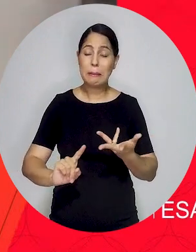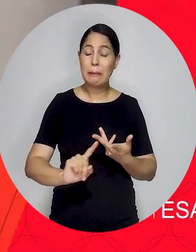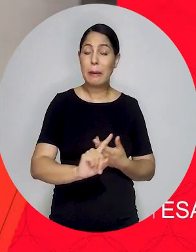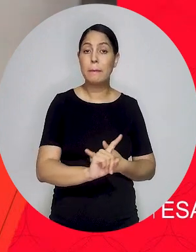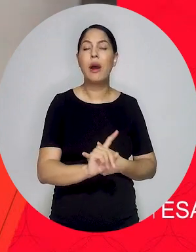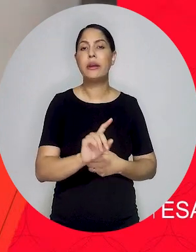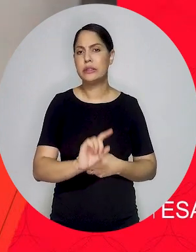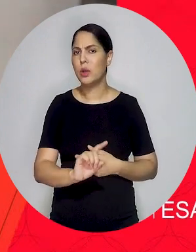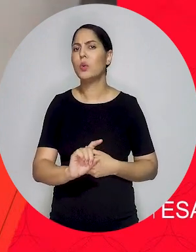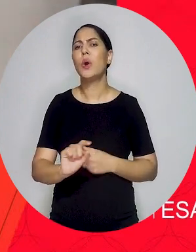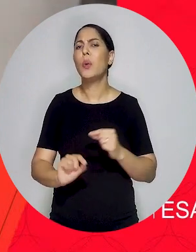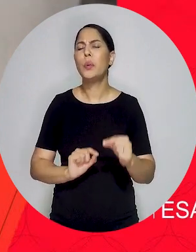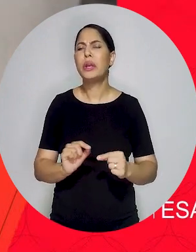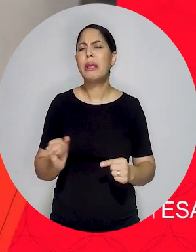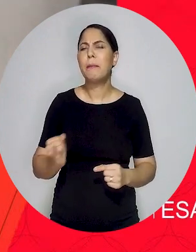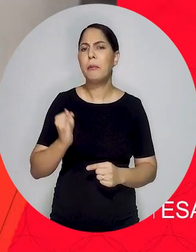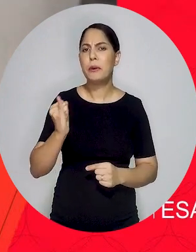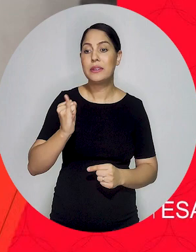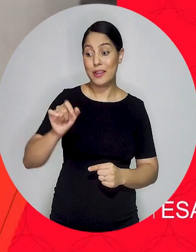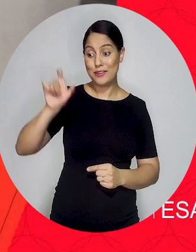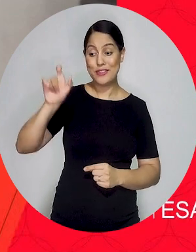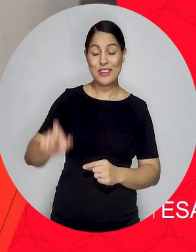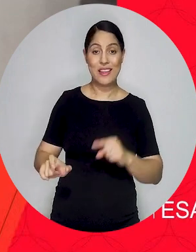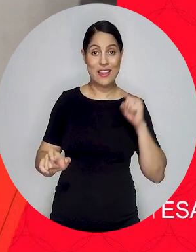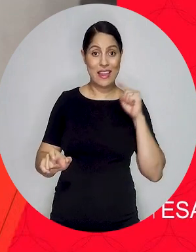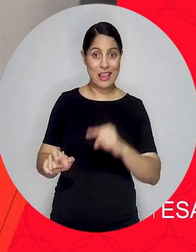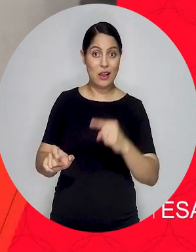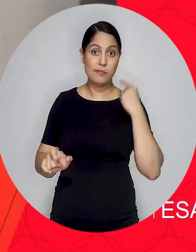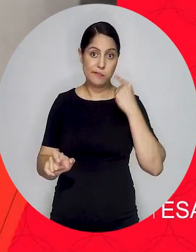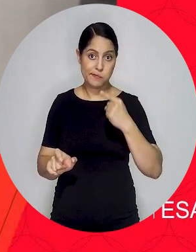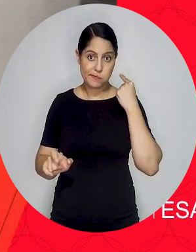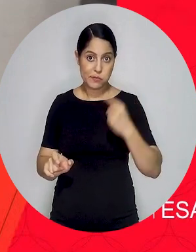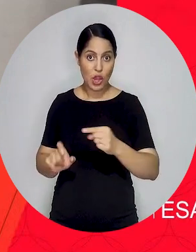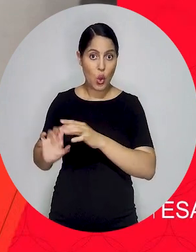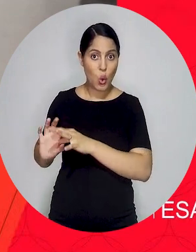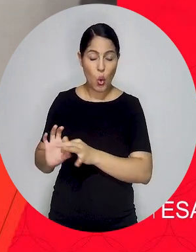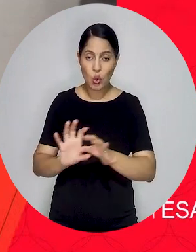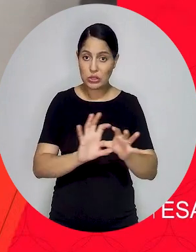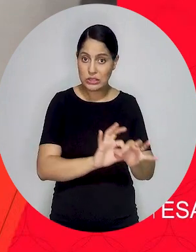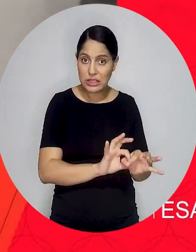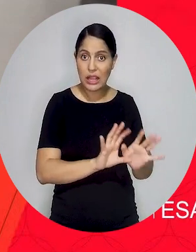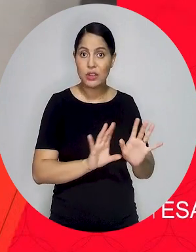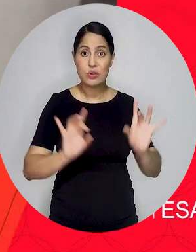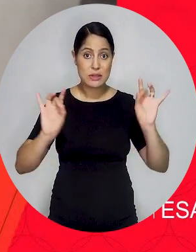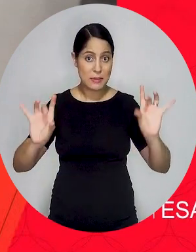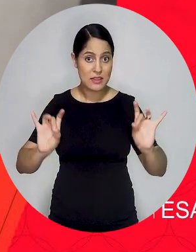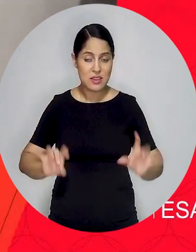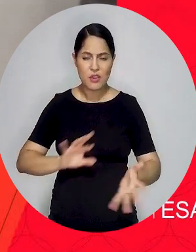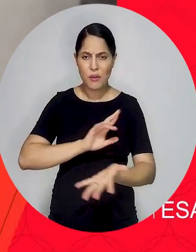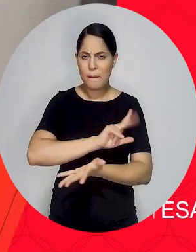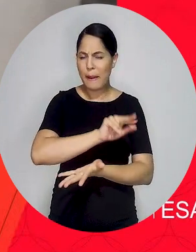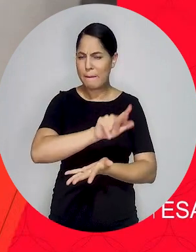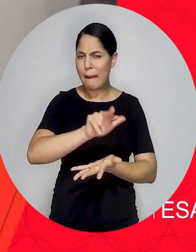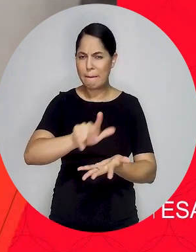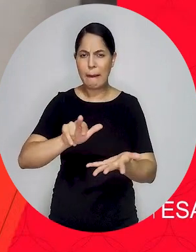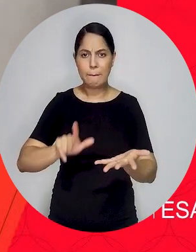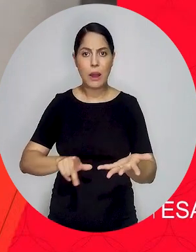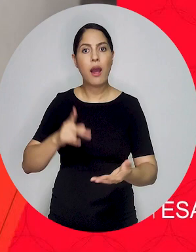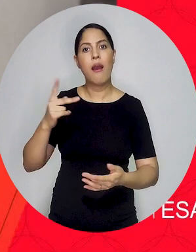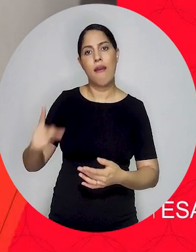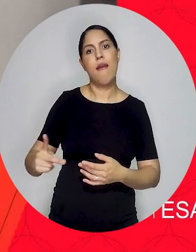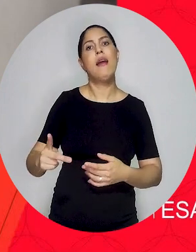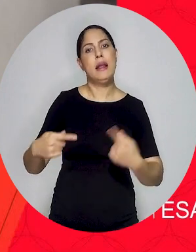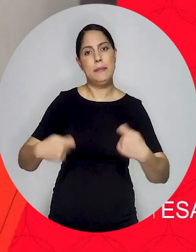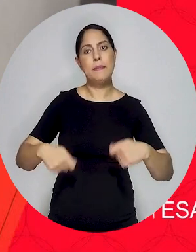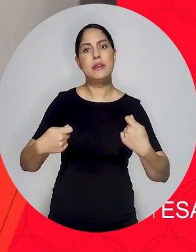sofrido as consequências desses cenários e é importante que um advogado esteja preparado para lidar com